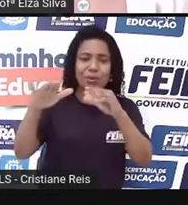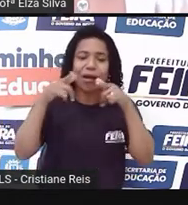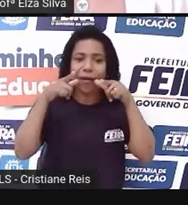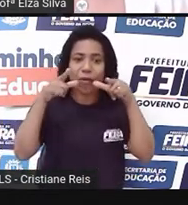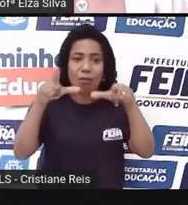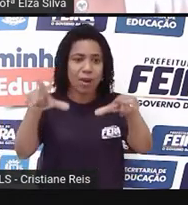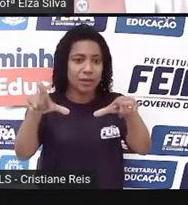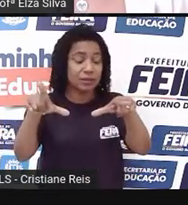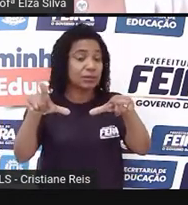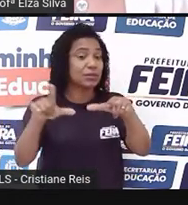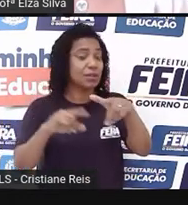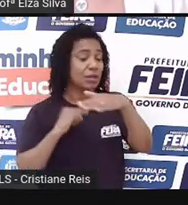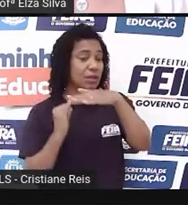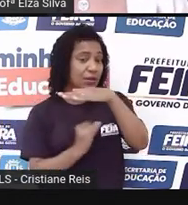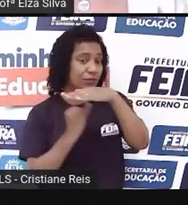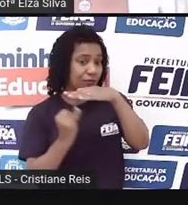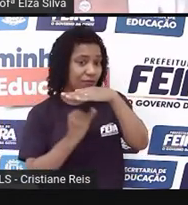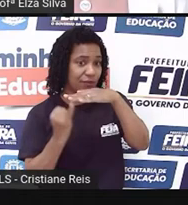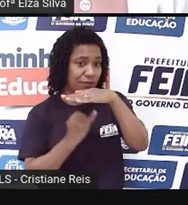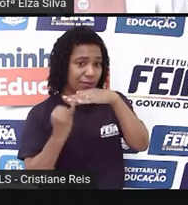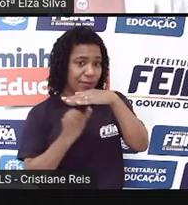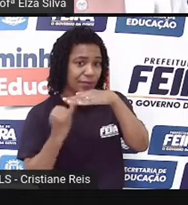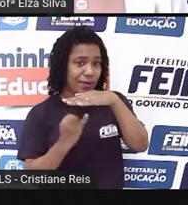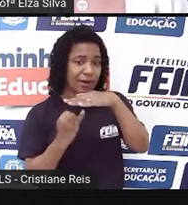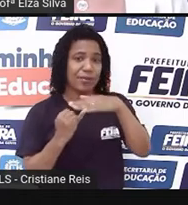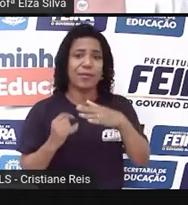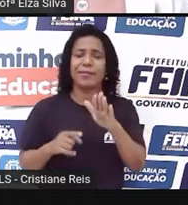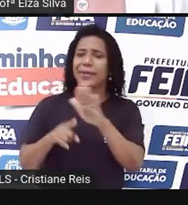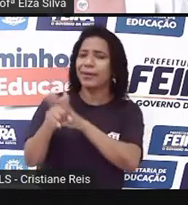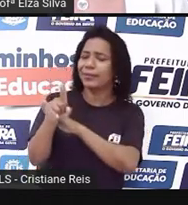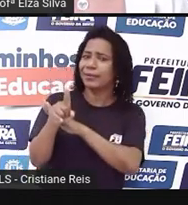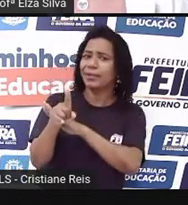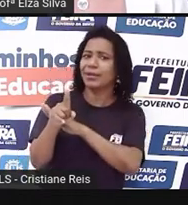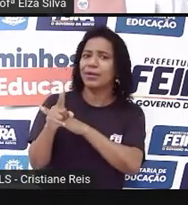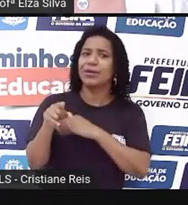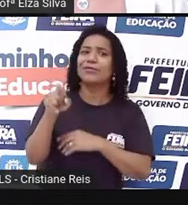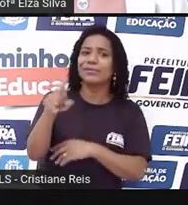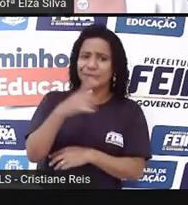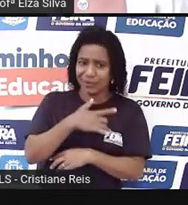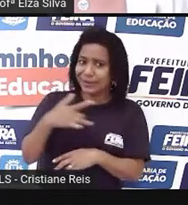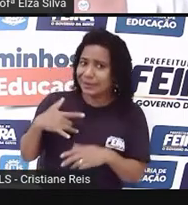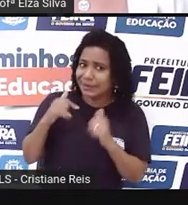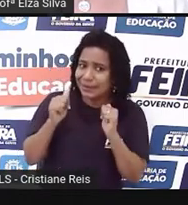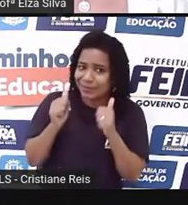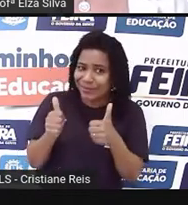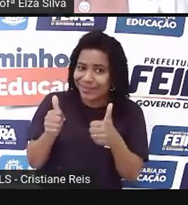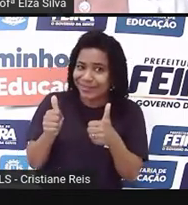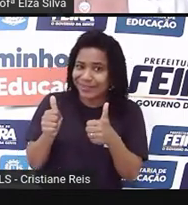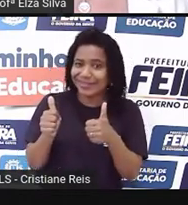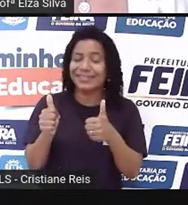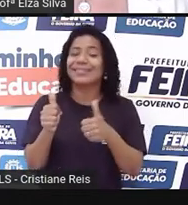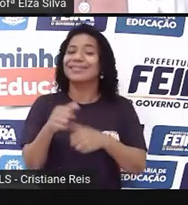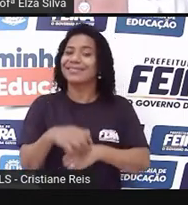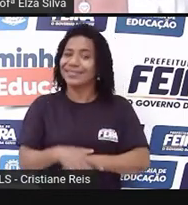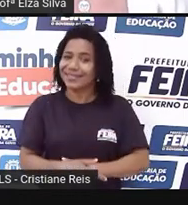E ela pergunta aqui, o WhatsApp, né? Como é que você está? Vejam que ela utilizou uma expressão informal.